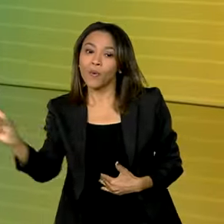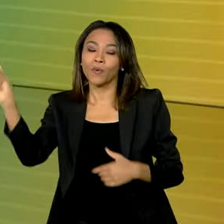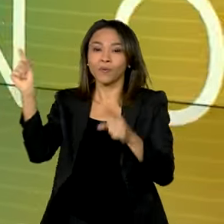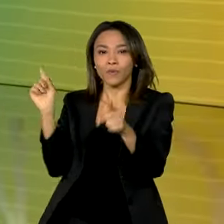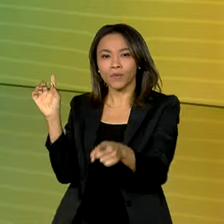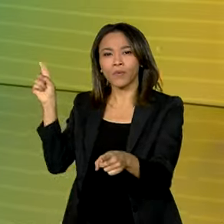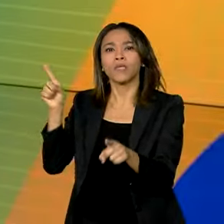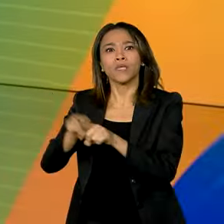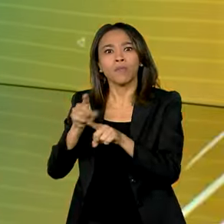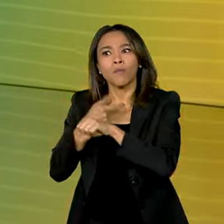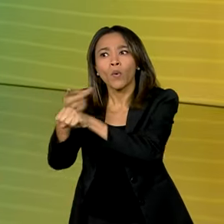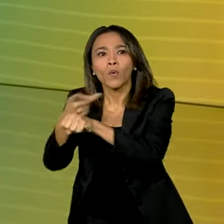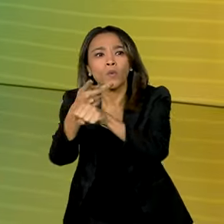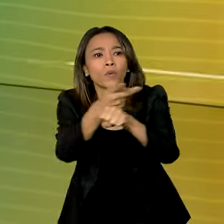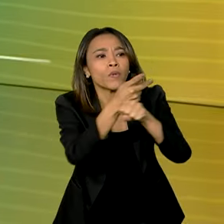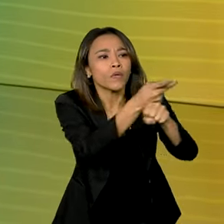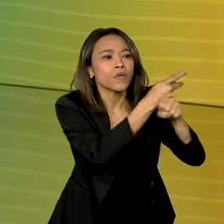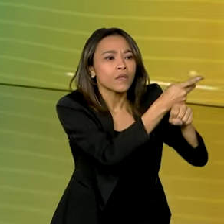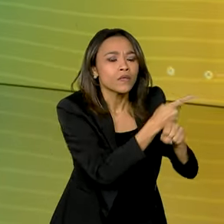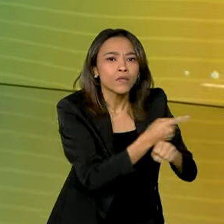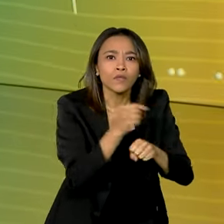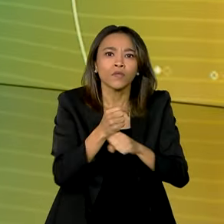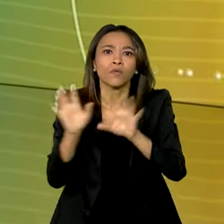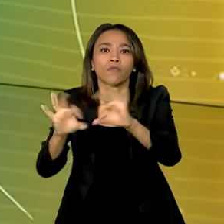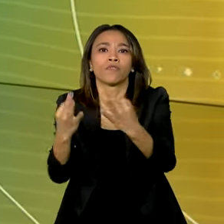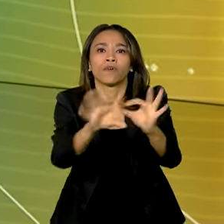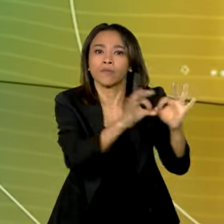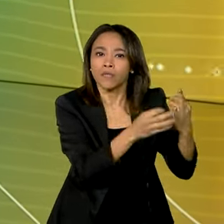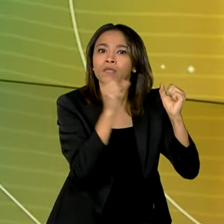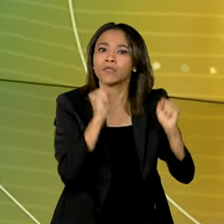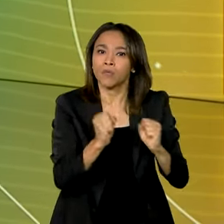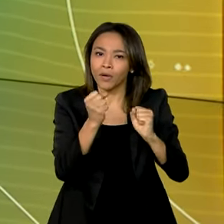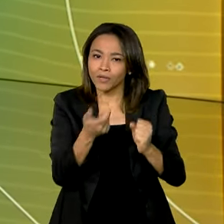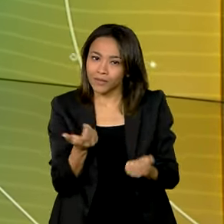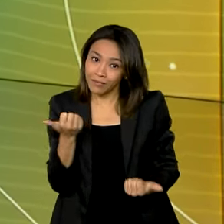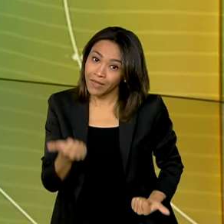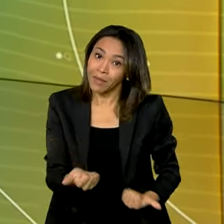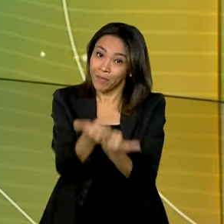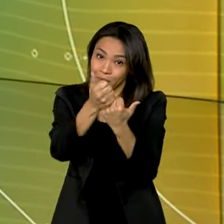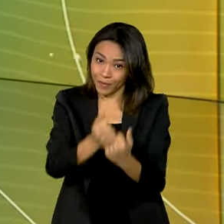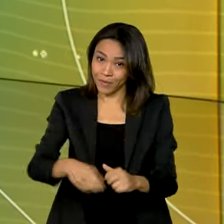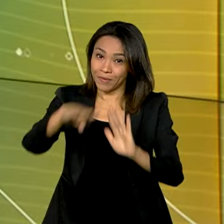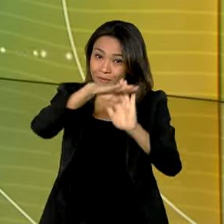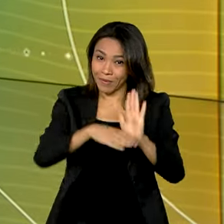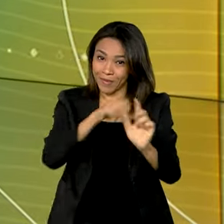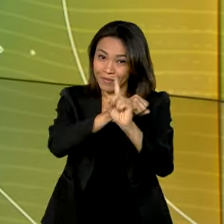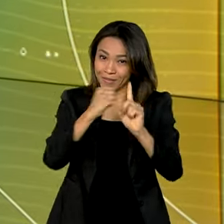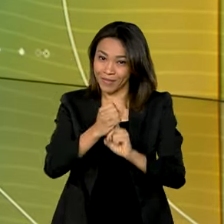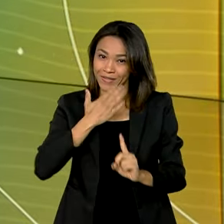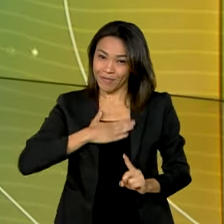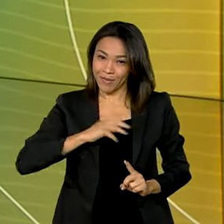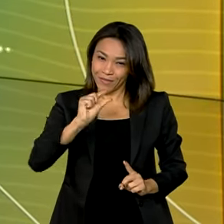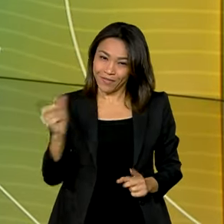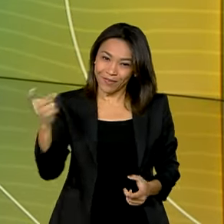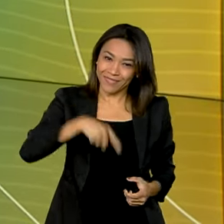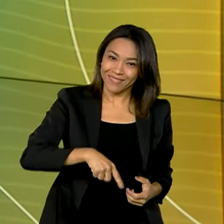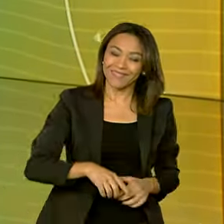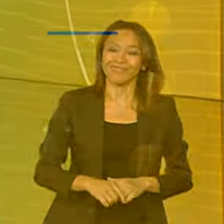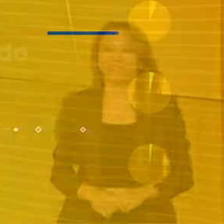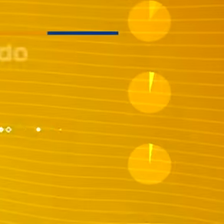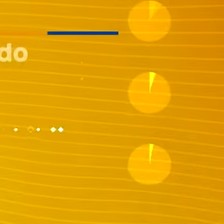Ativa está à procura de famílias que podem se tornar beneficiárias de programas sociais. A gente volta em instantes.